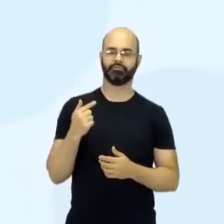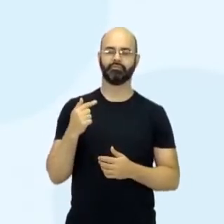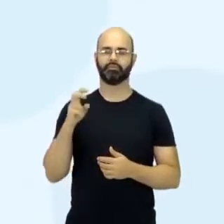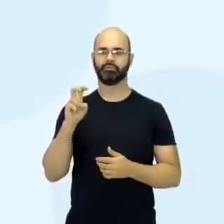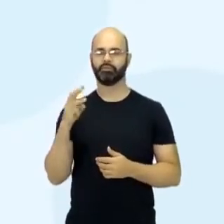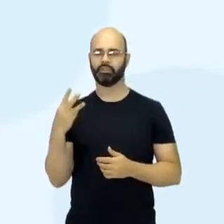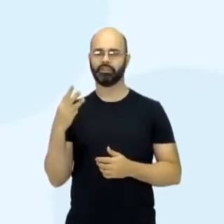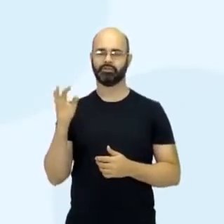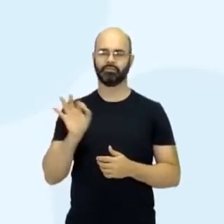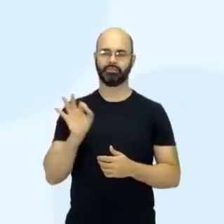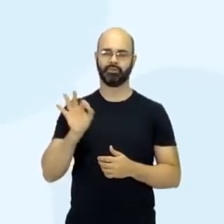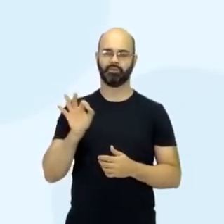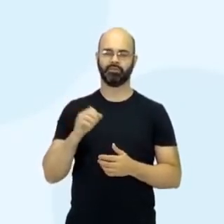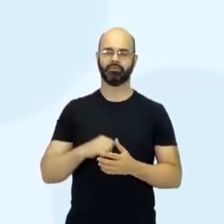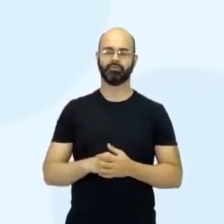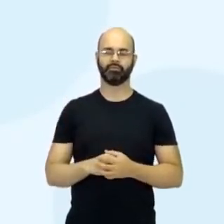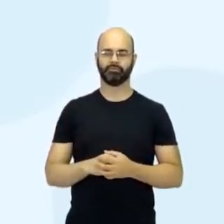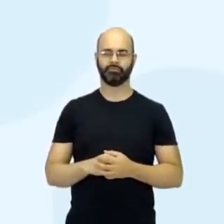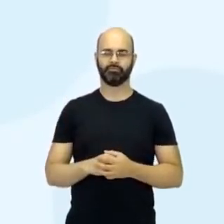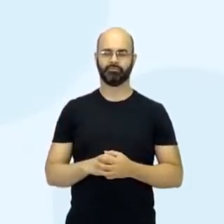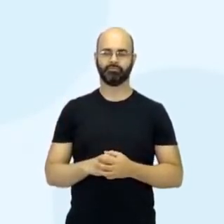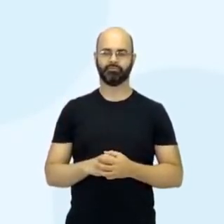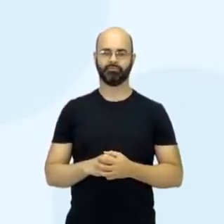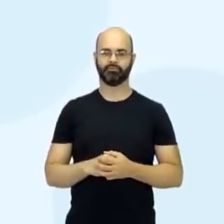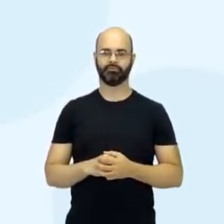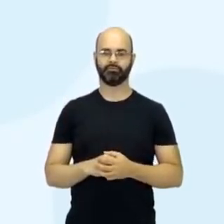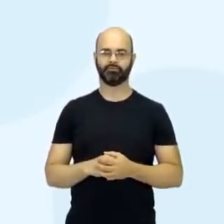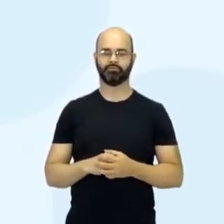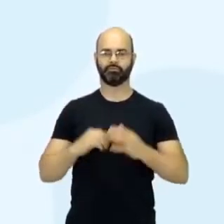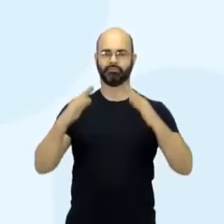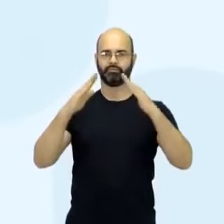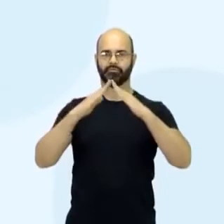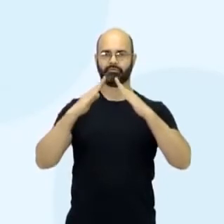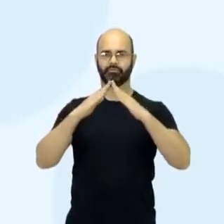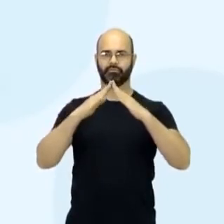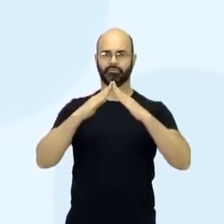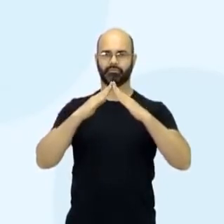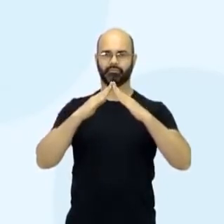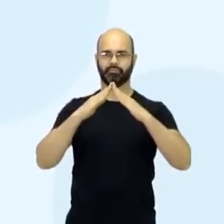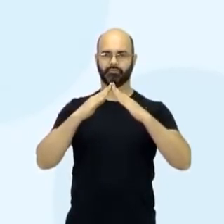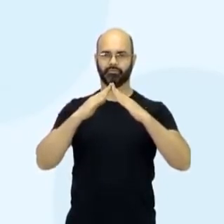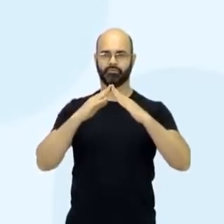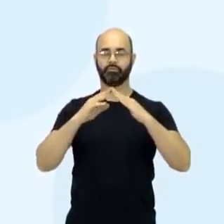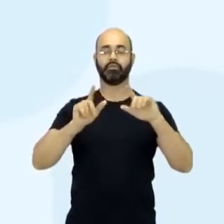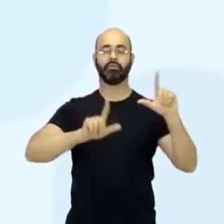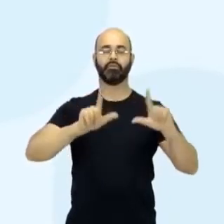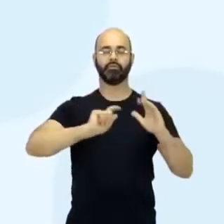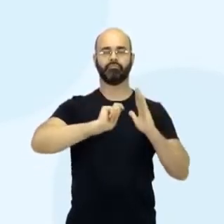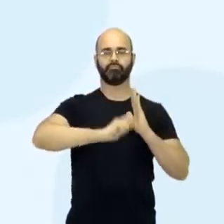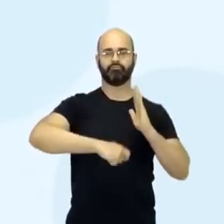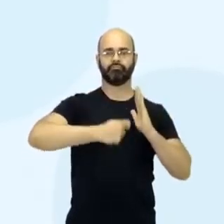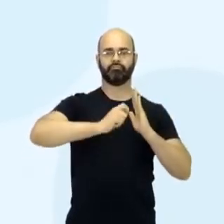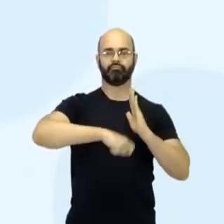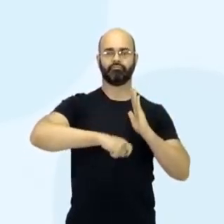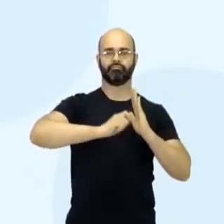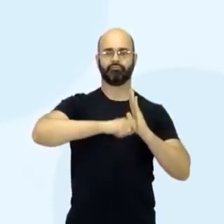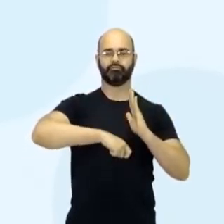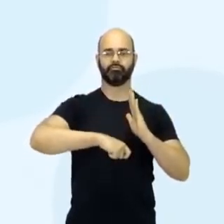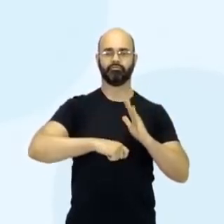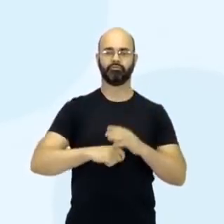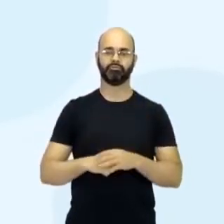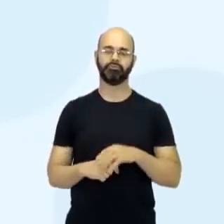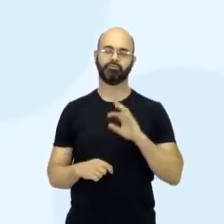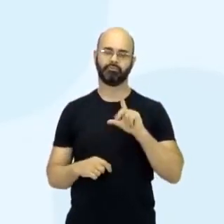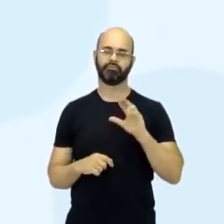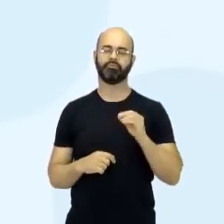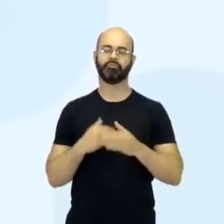a 53% dos domicílios com TV por assinatura. E, logicamente, vai passando o tempo,